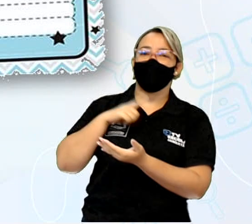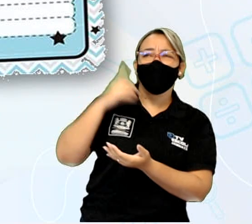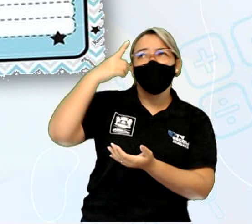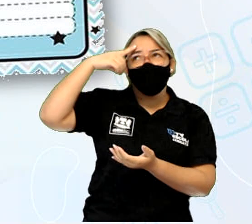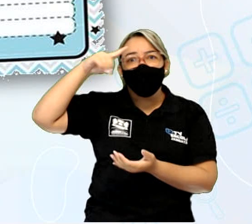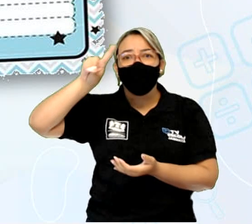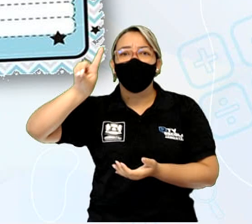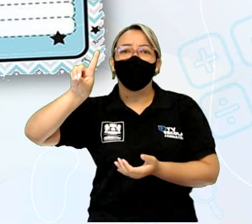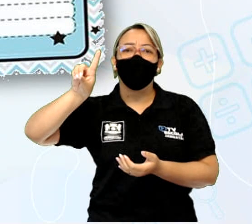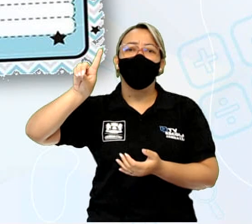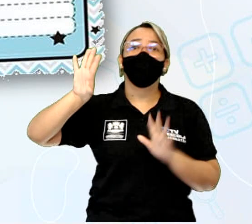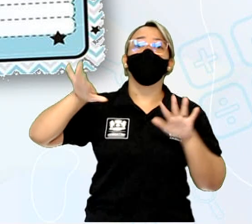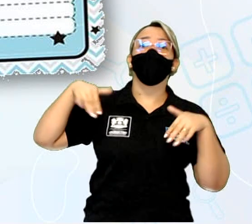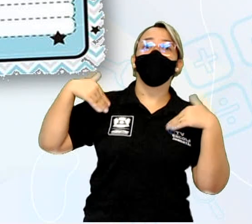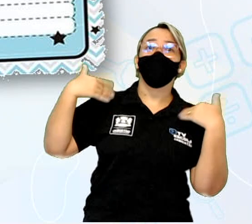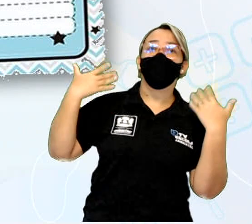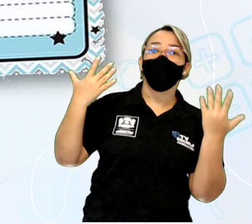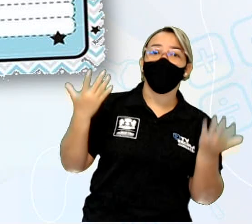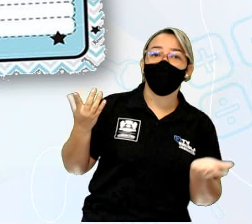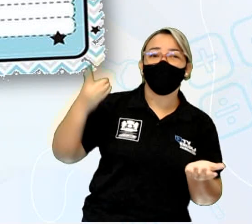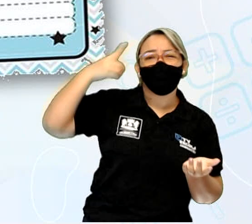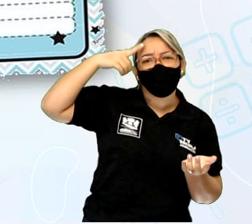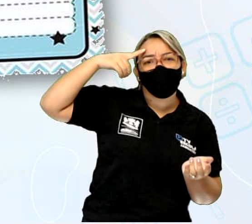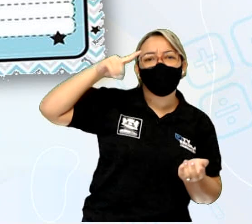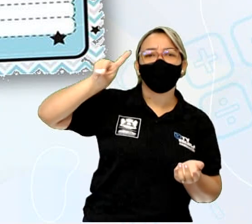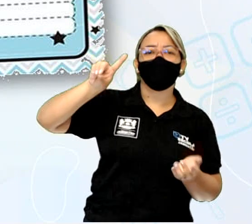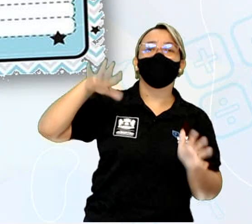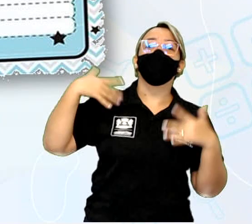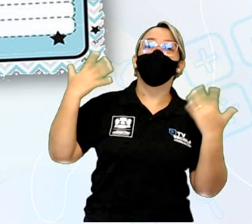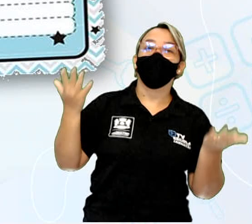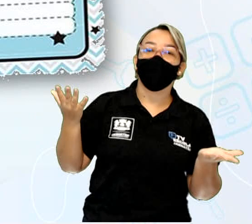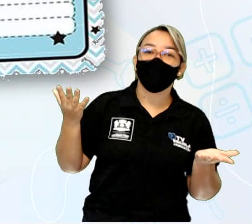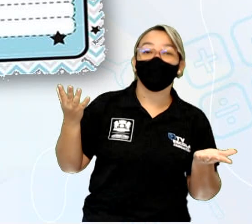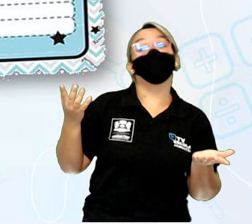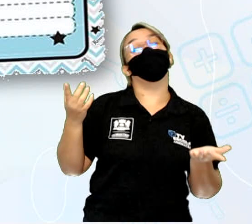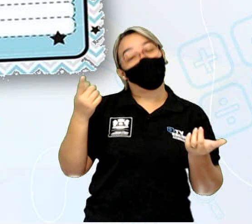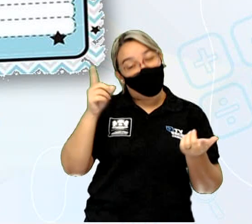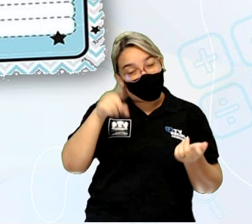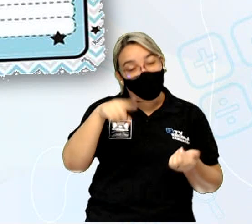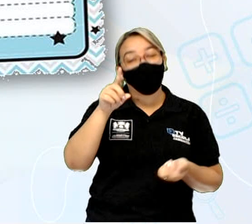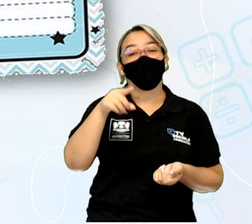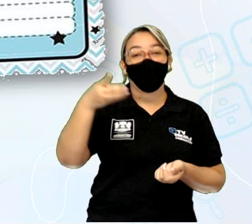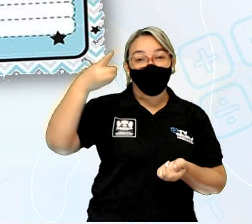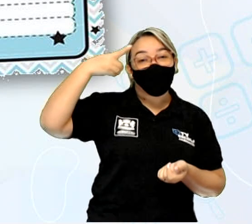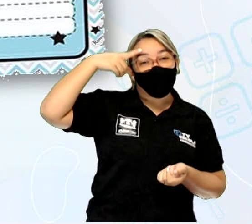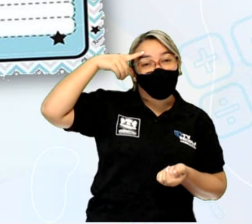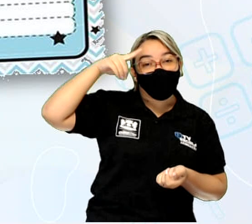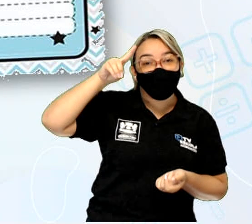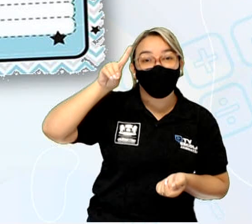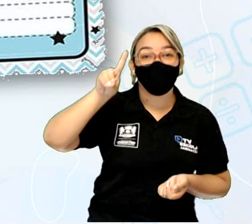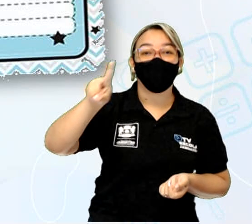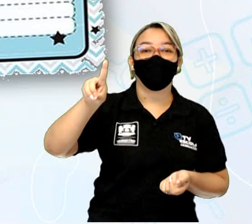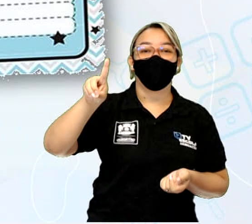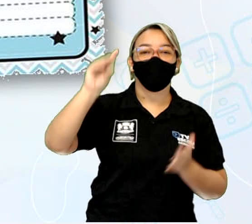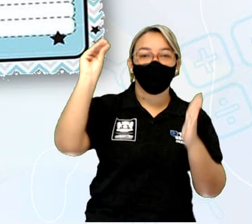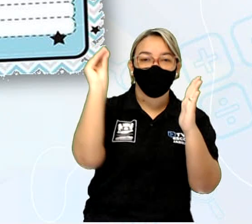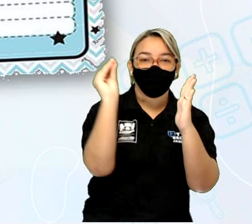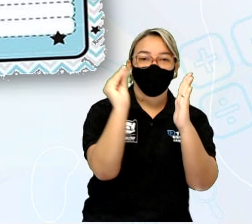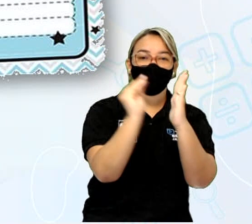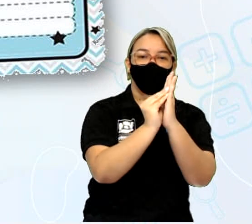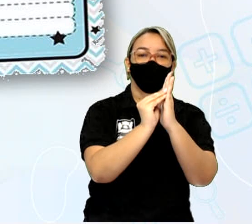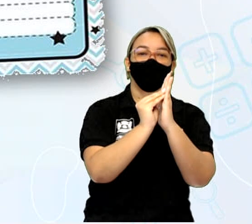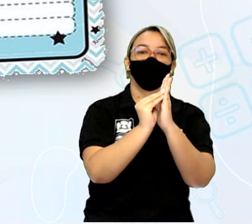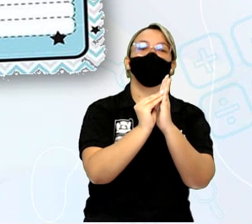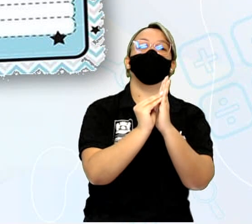dia, qual é o elemento que entra aí? A data, a data do aniversário do